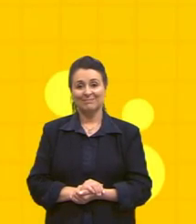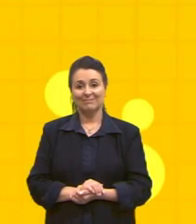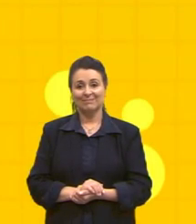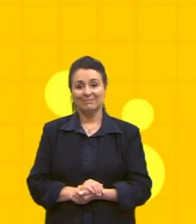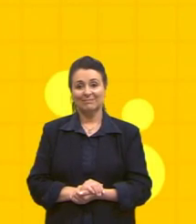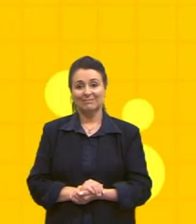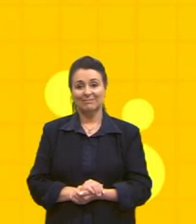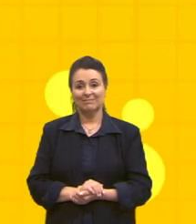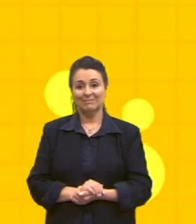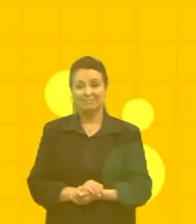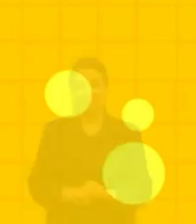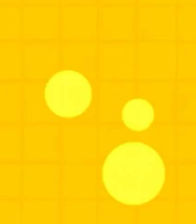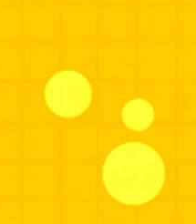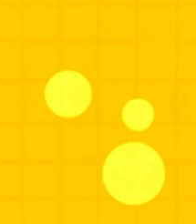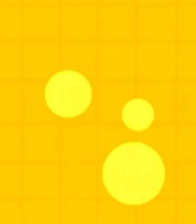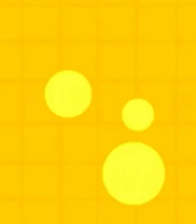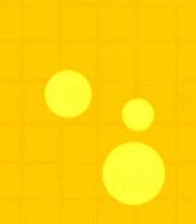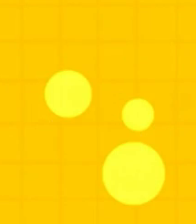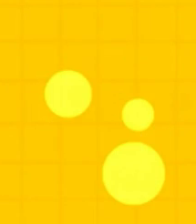Até a